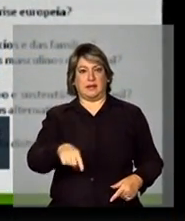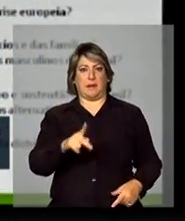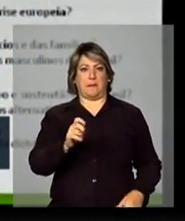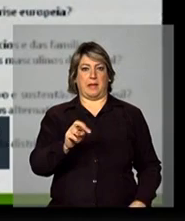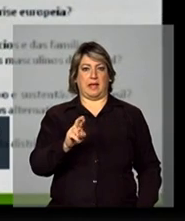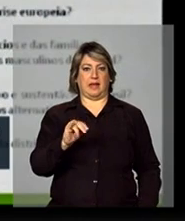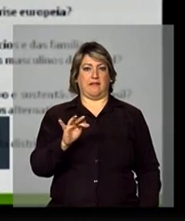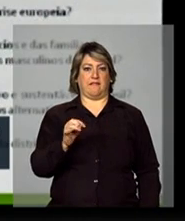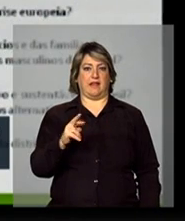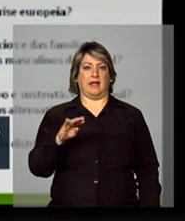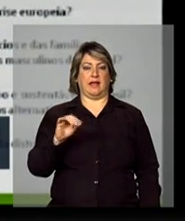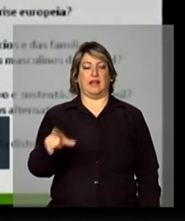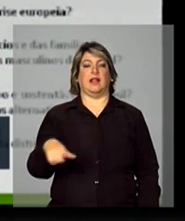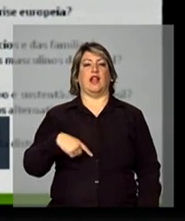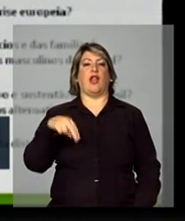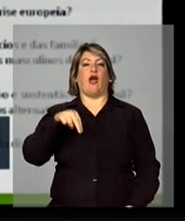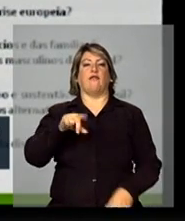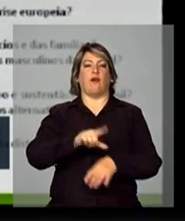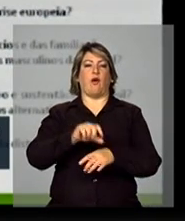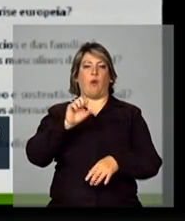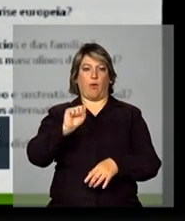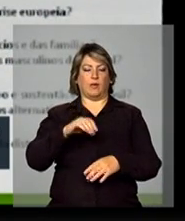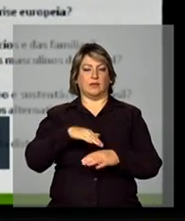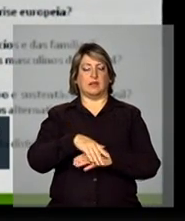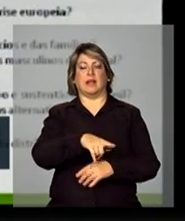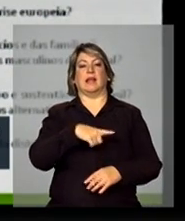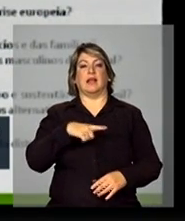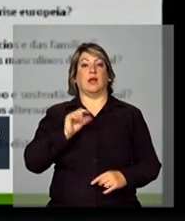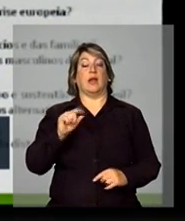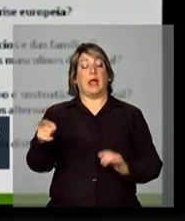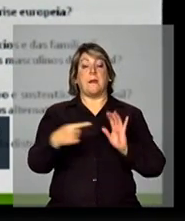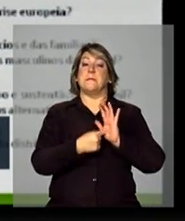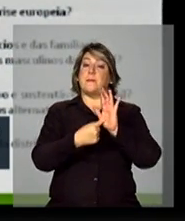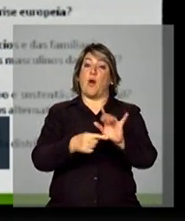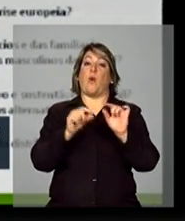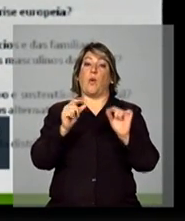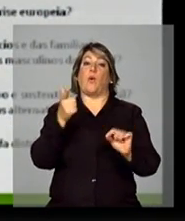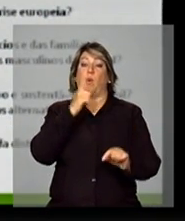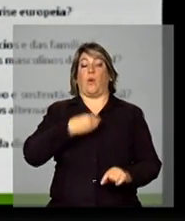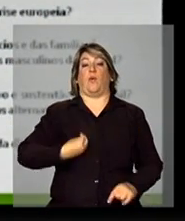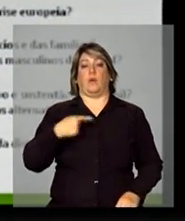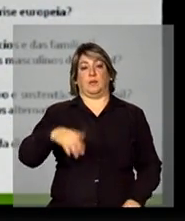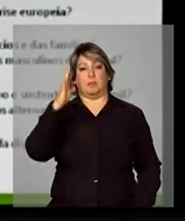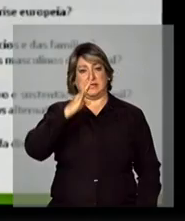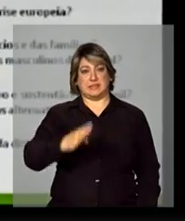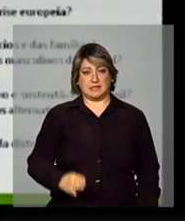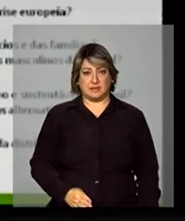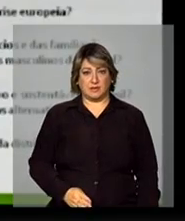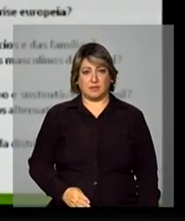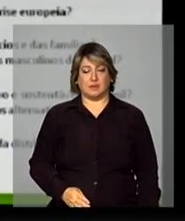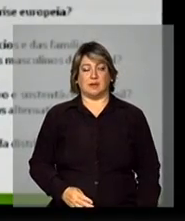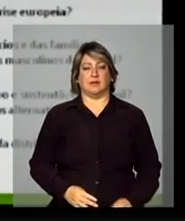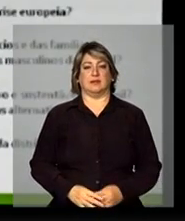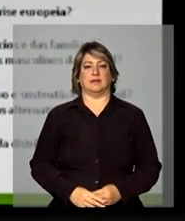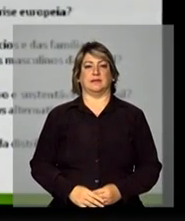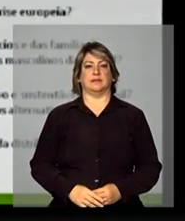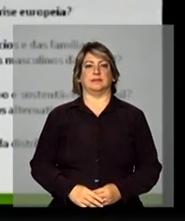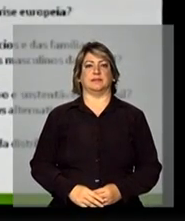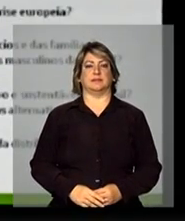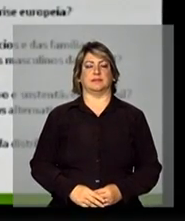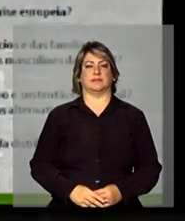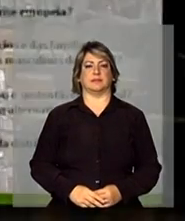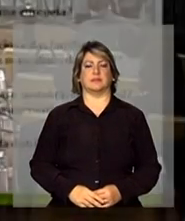novela das oito, ela é representativa do que está acontecendo no Brasil. Então, é...